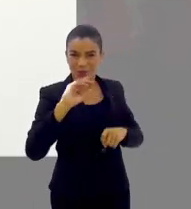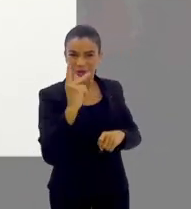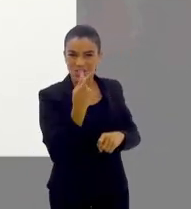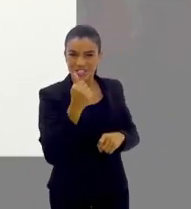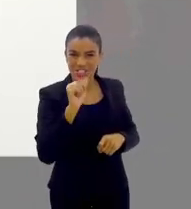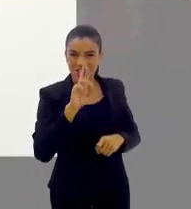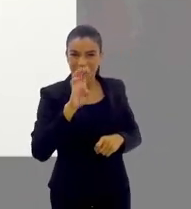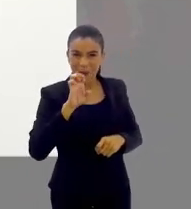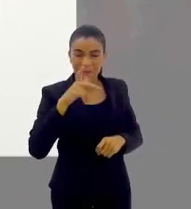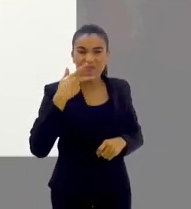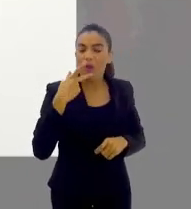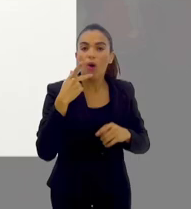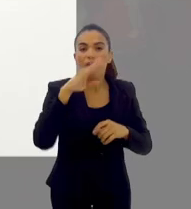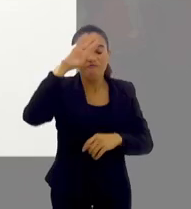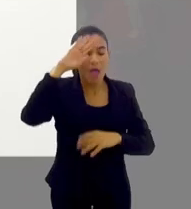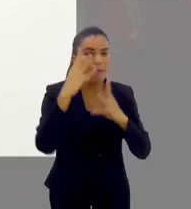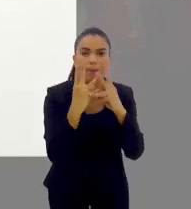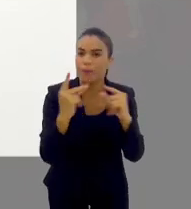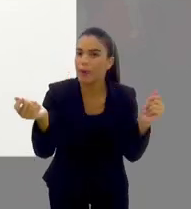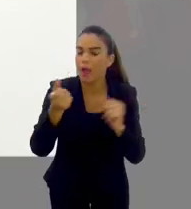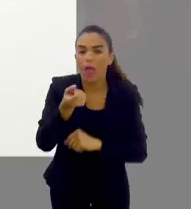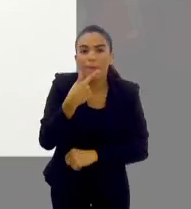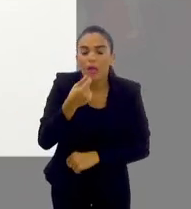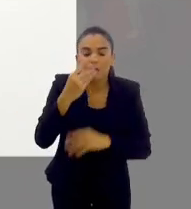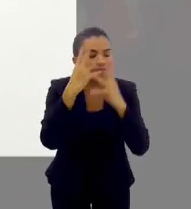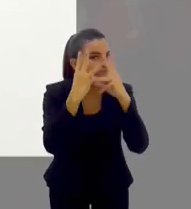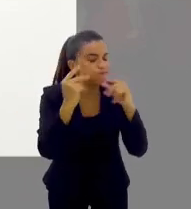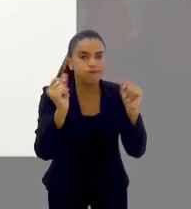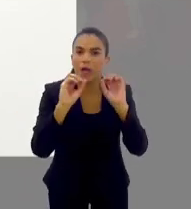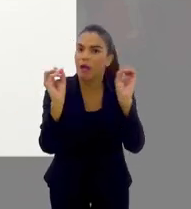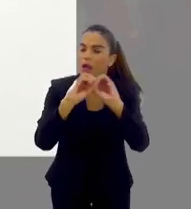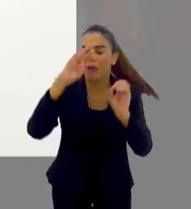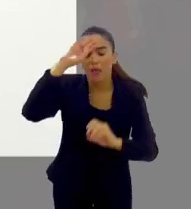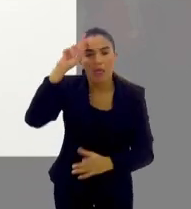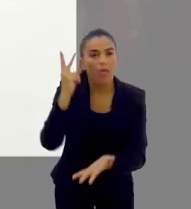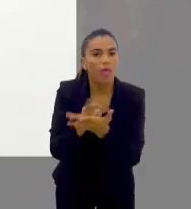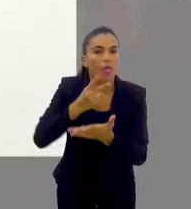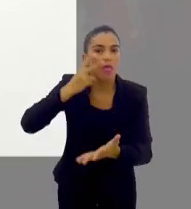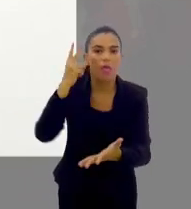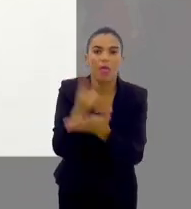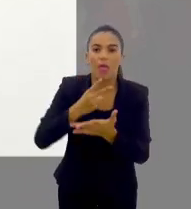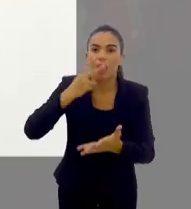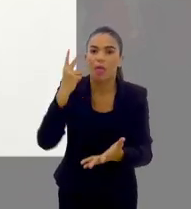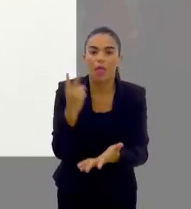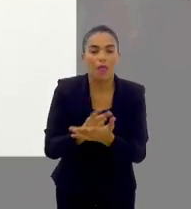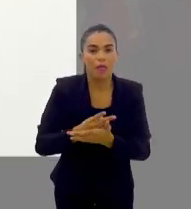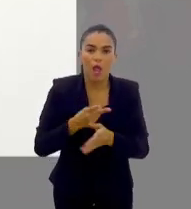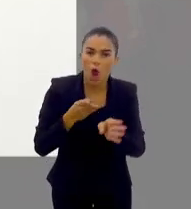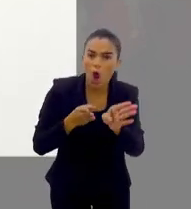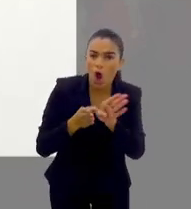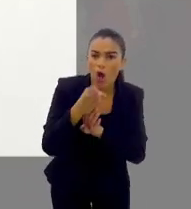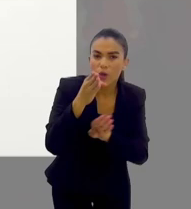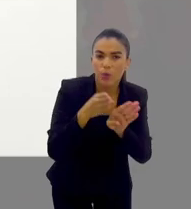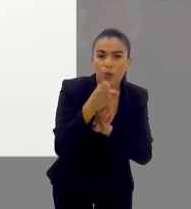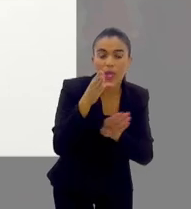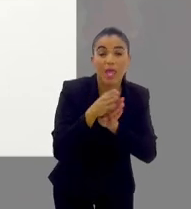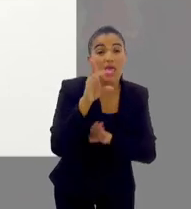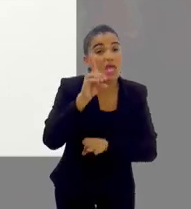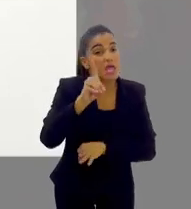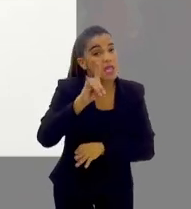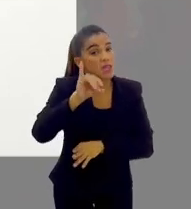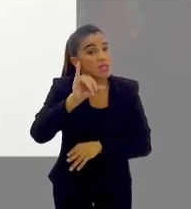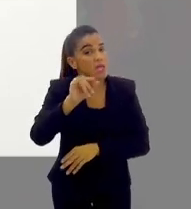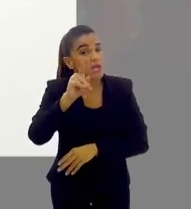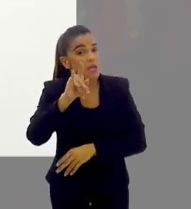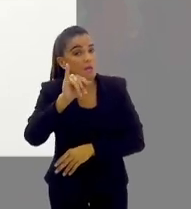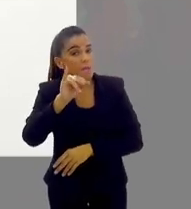explicou, que ela não cessa com o antitérmico que a gente usa, né, basicamente, é orientado a usar a